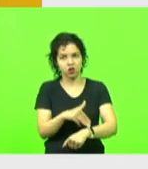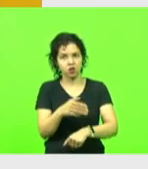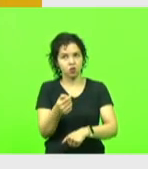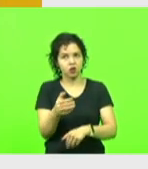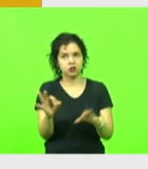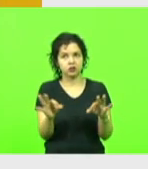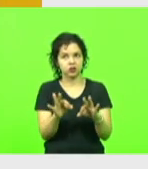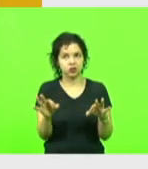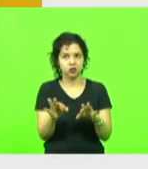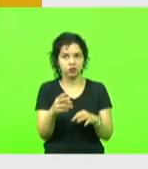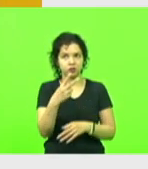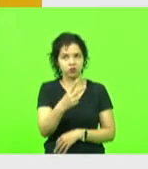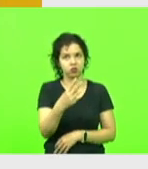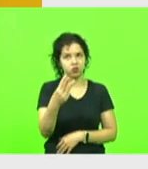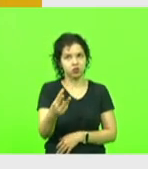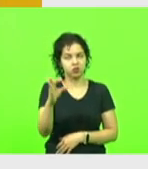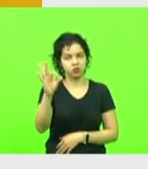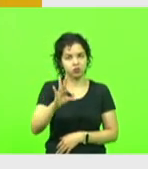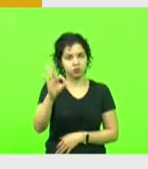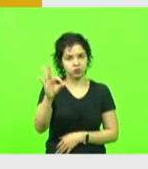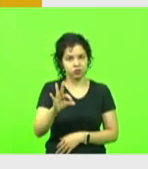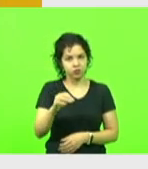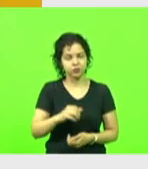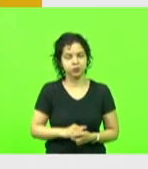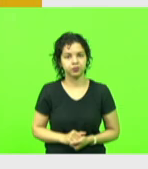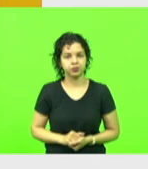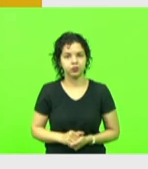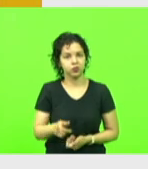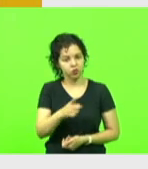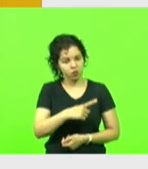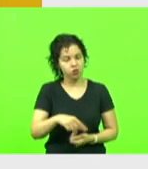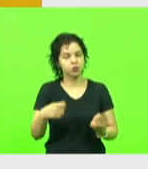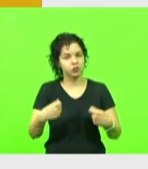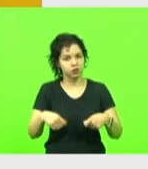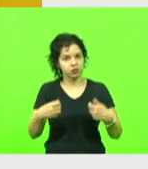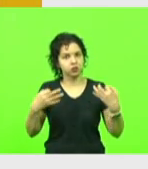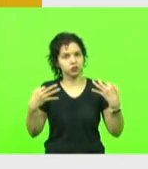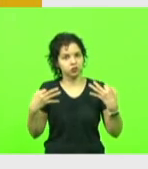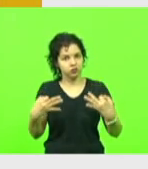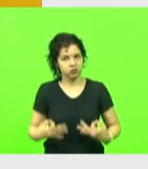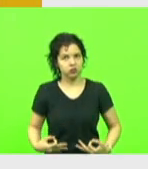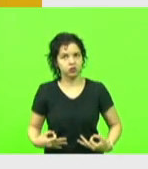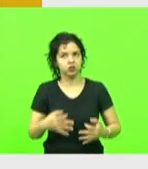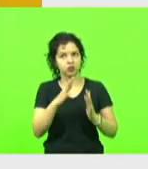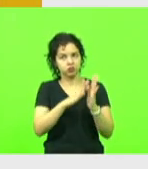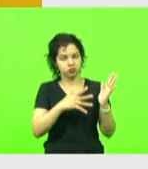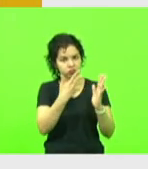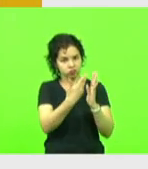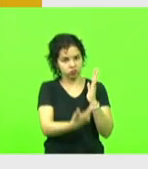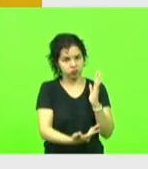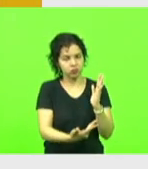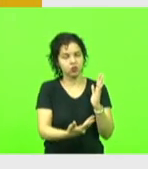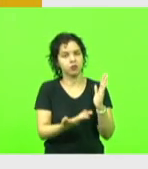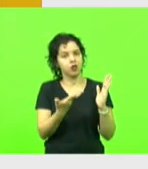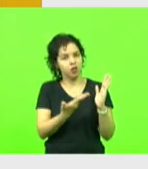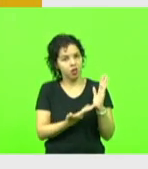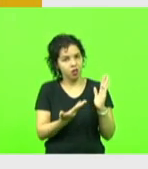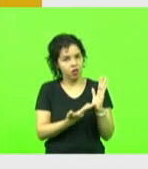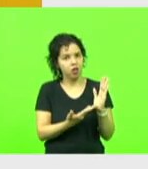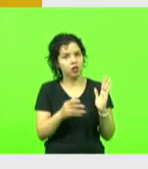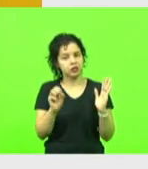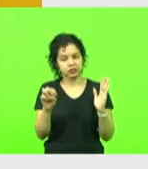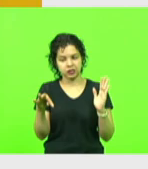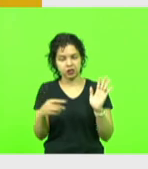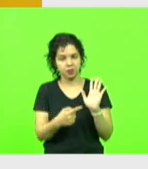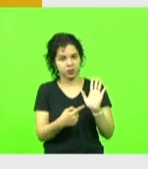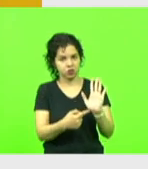se deu 23%. Então a gente precisa ser muito honesto nessa relação. A tabela que o Sint apresentou não